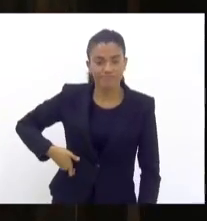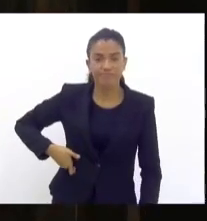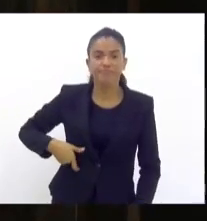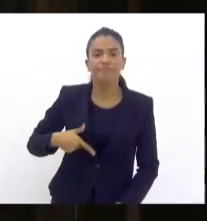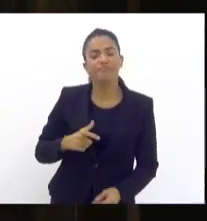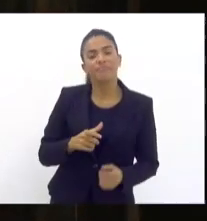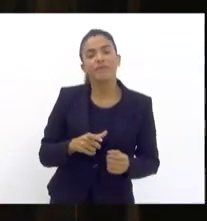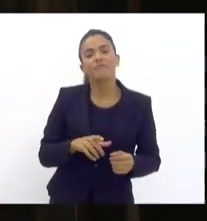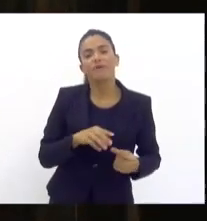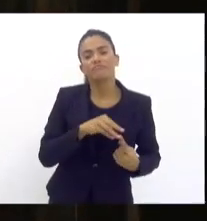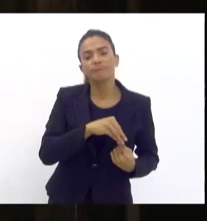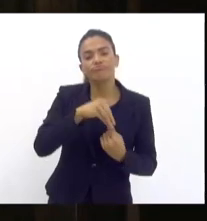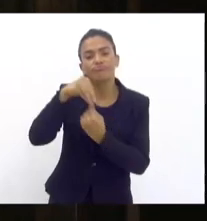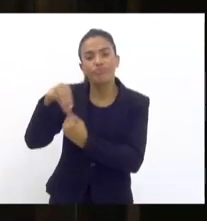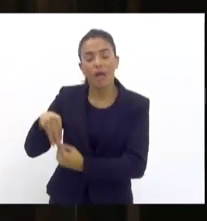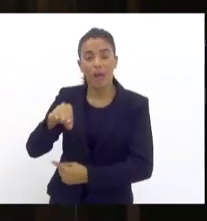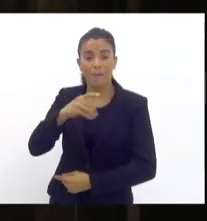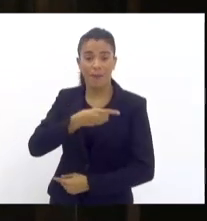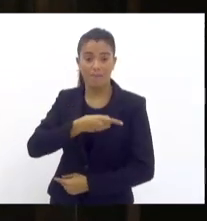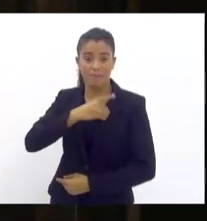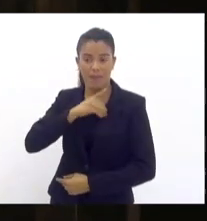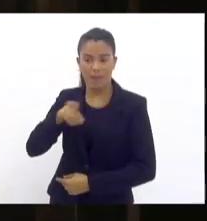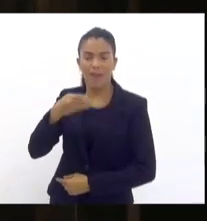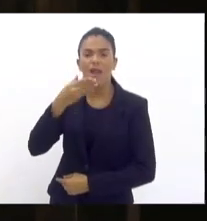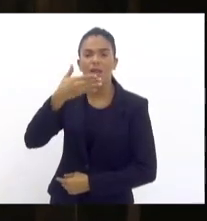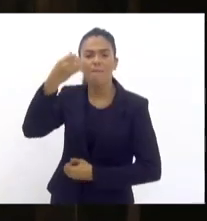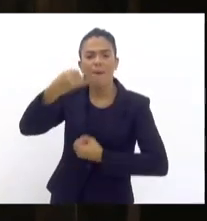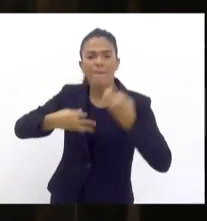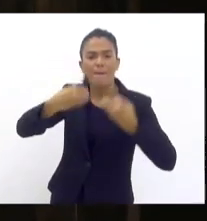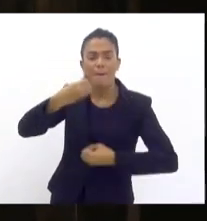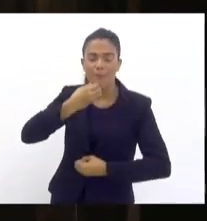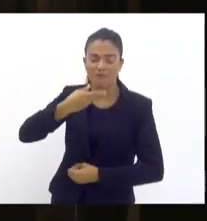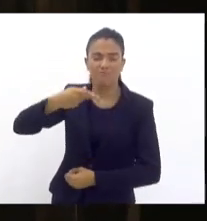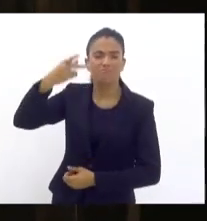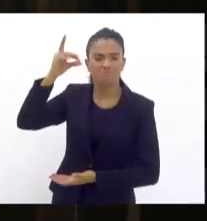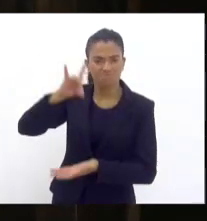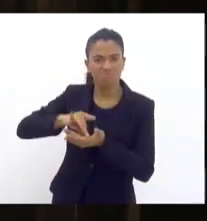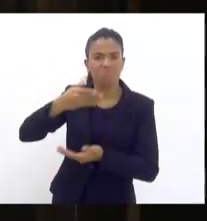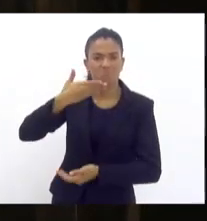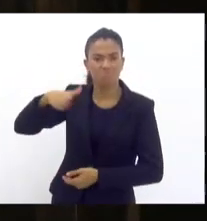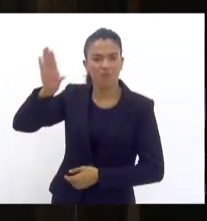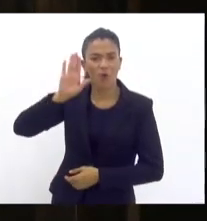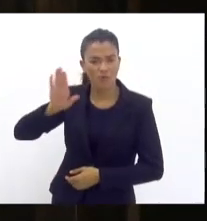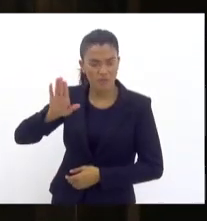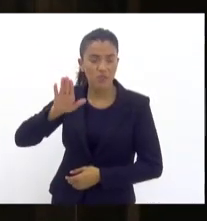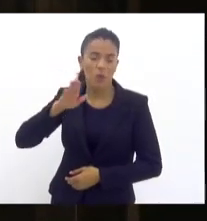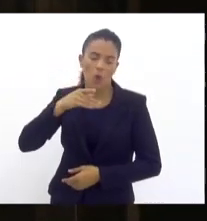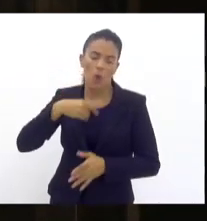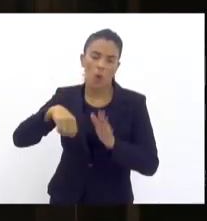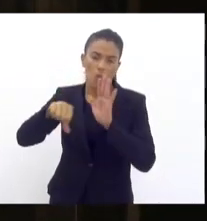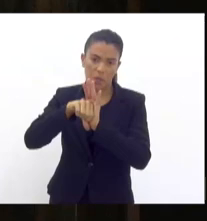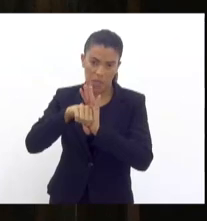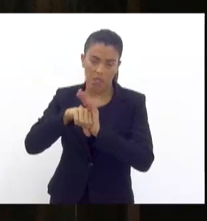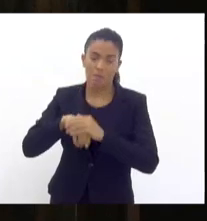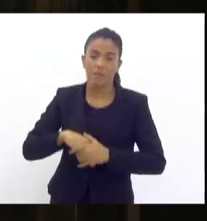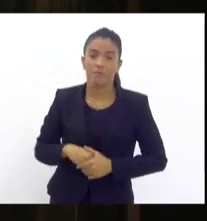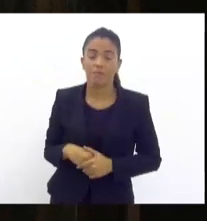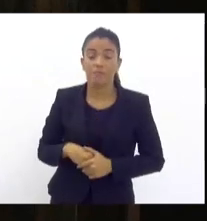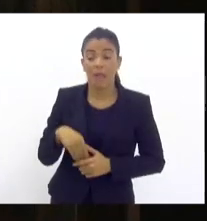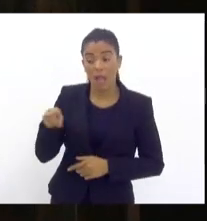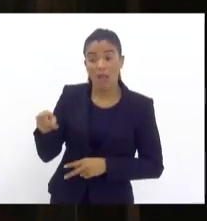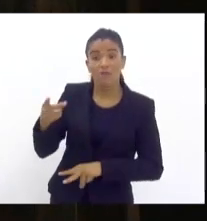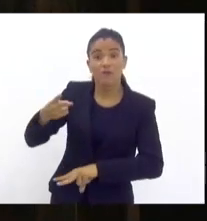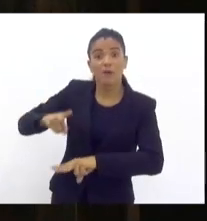delegacia, ele confessou o crime, já tínhamos contato com a ADH antes desse caso e ele foi